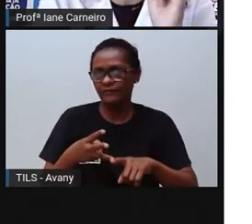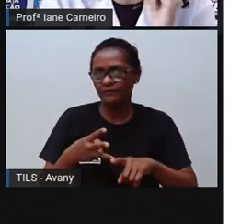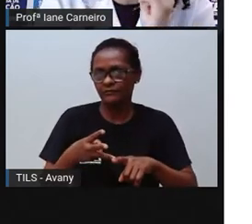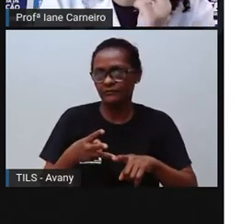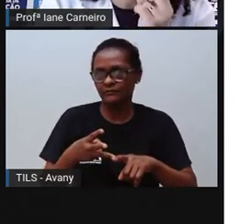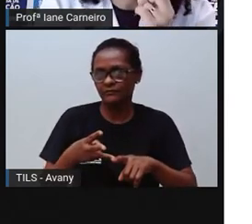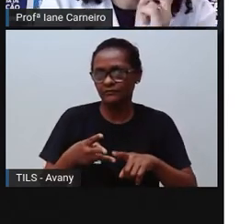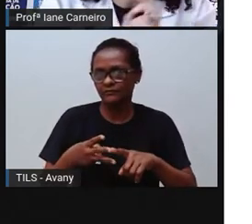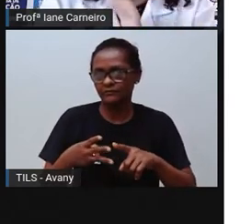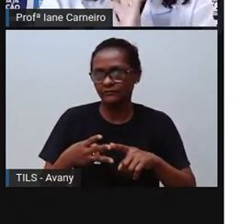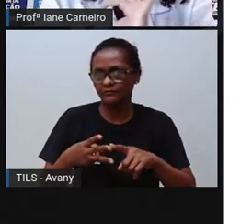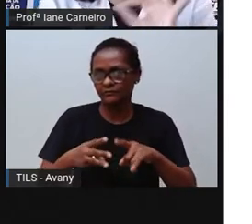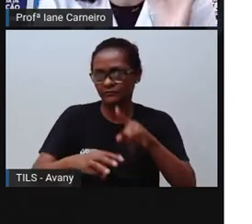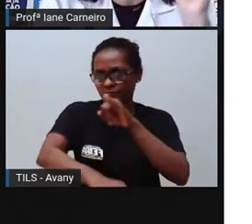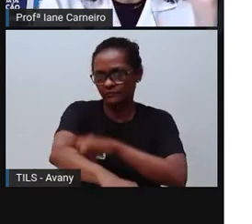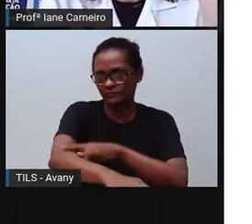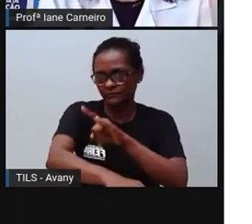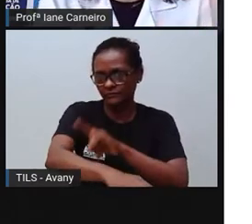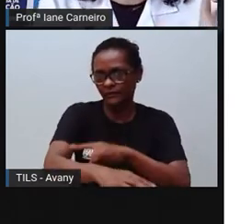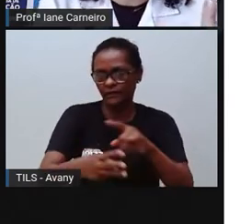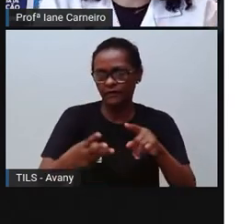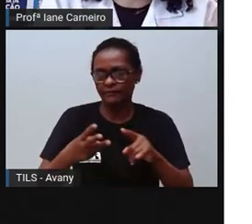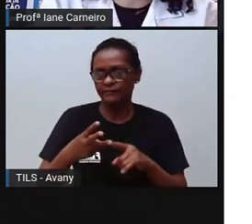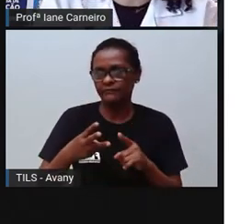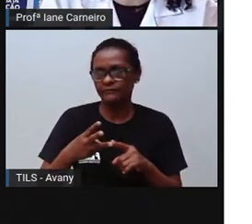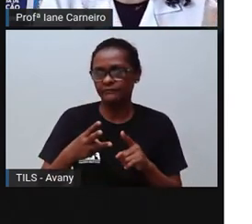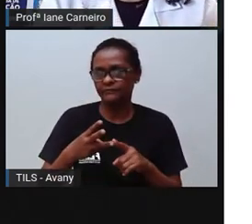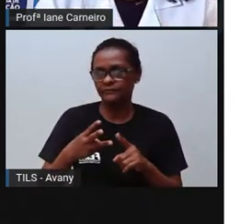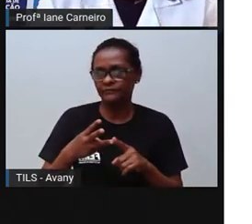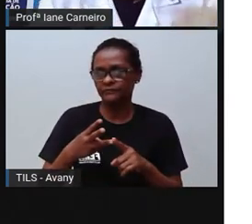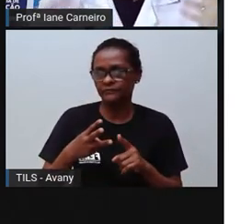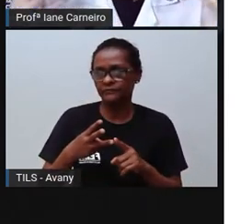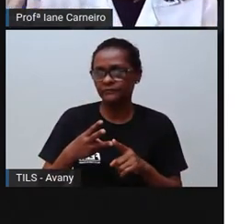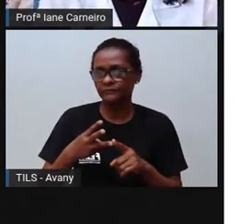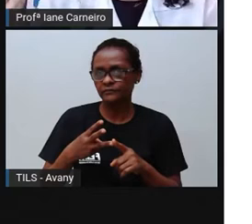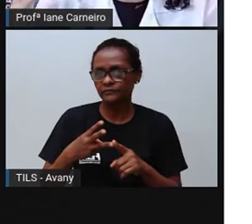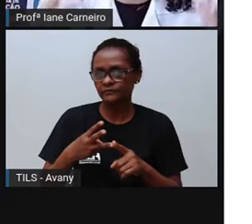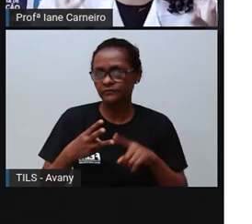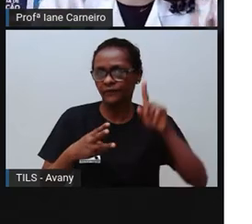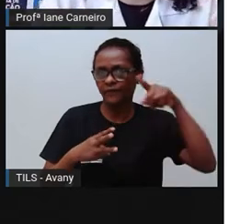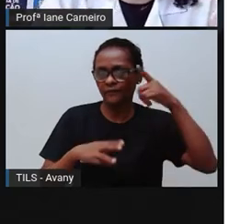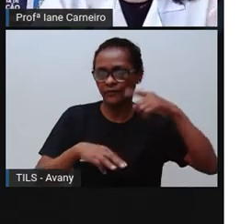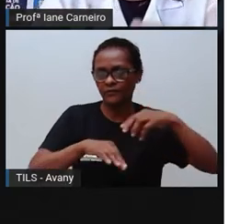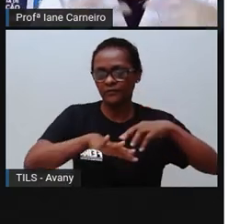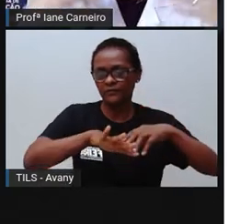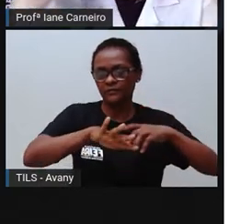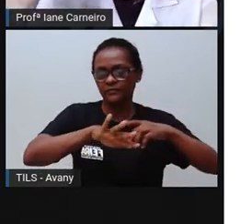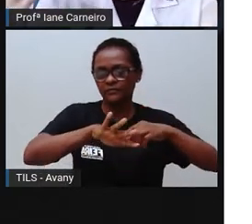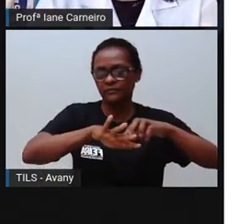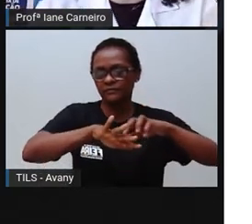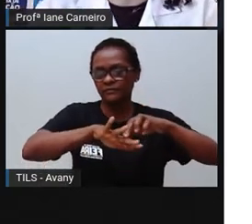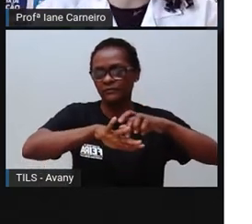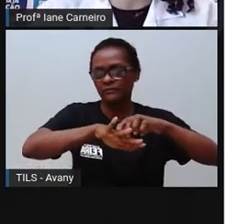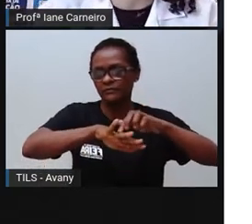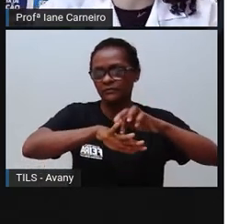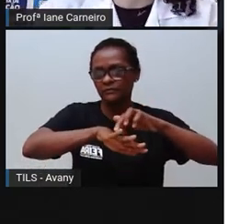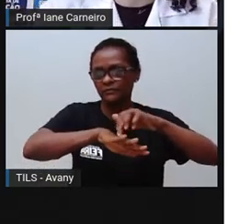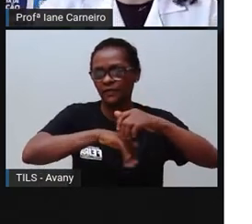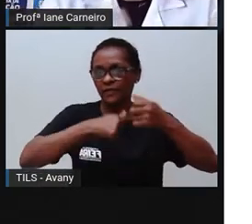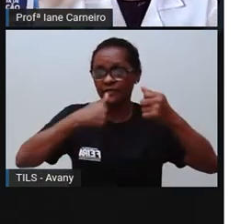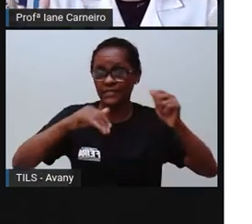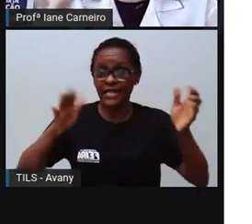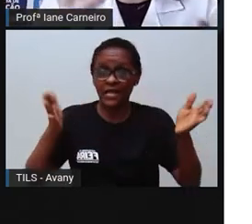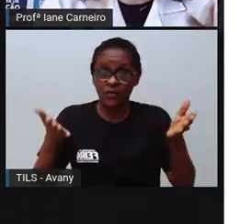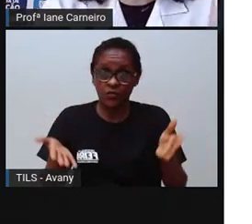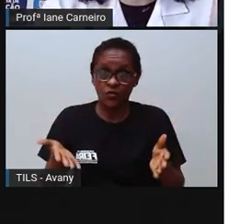lugar é o banheiro, que é onde acontecem mais acidentes, né? E aí, quando vocês, né, como vocês estão mais tempo em casa agora,